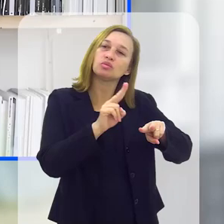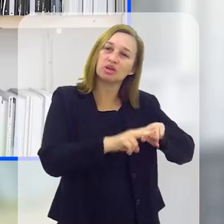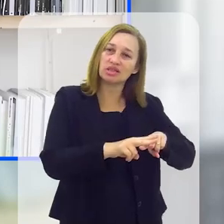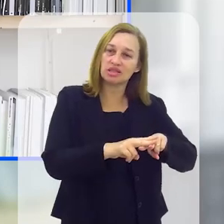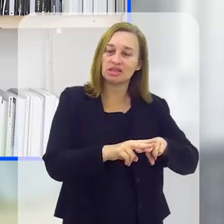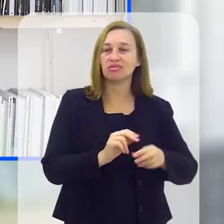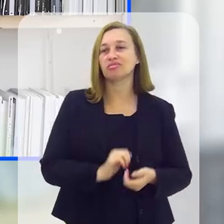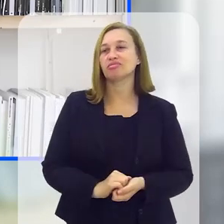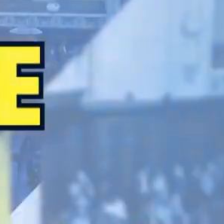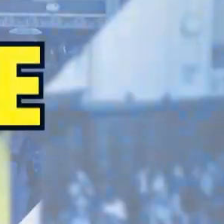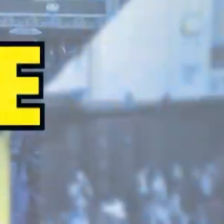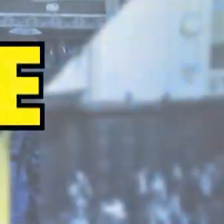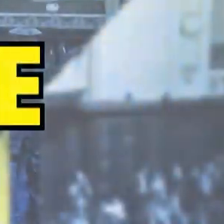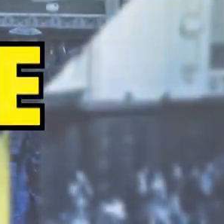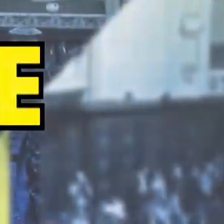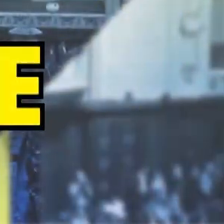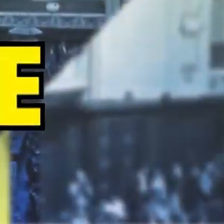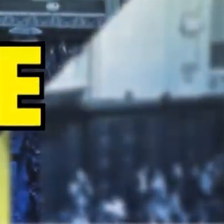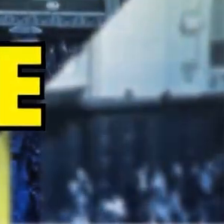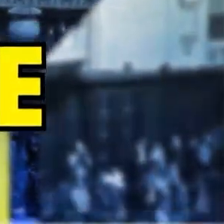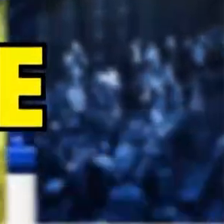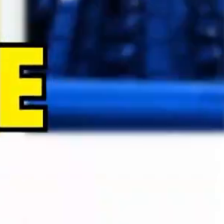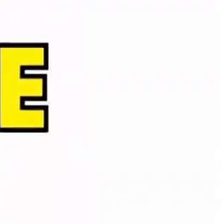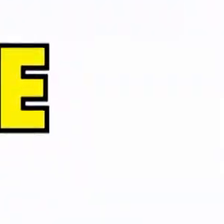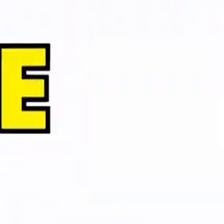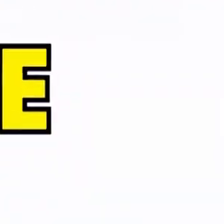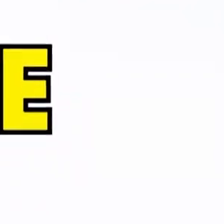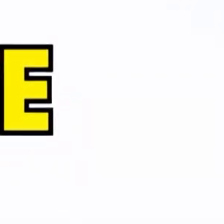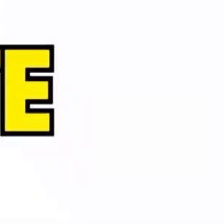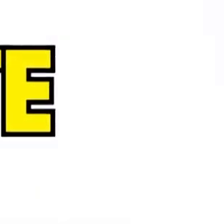do presídio Lemos de Brito. Lemos de Brito.